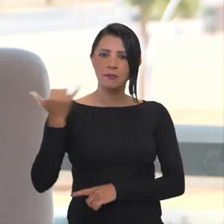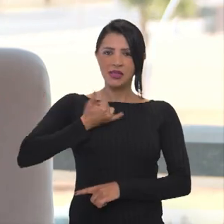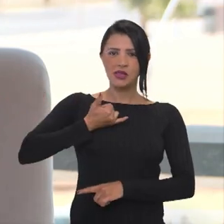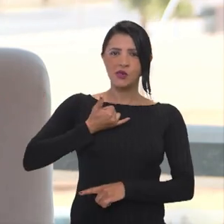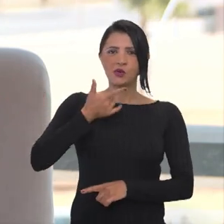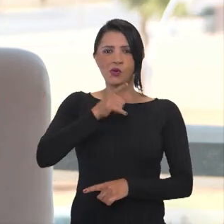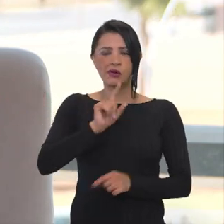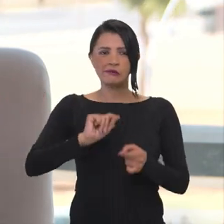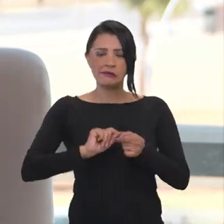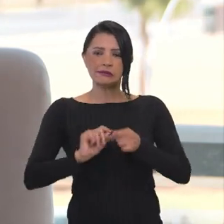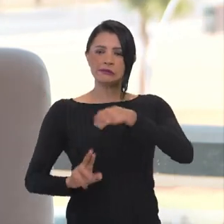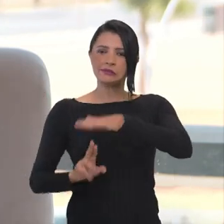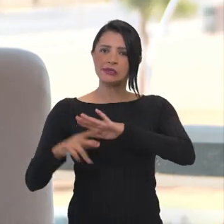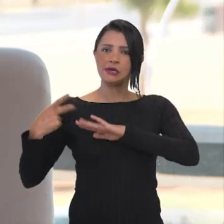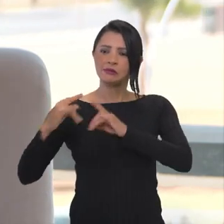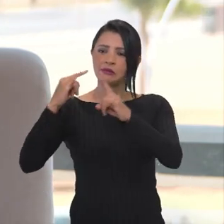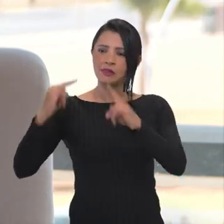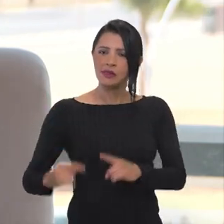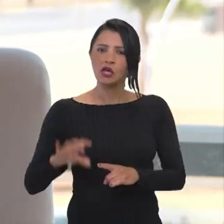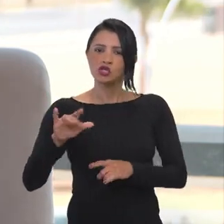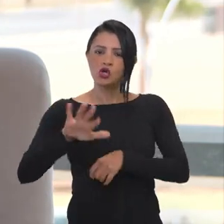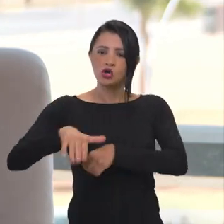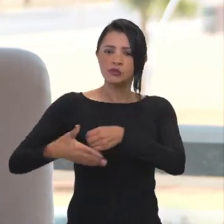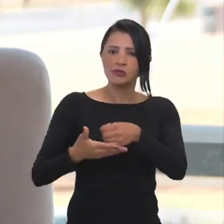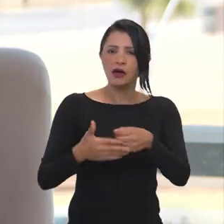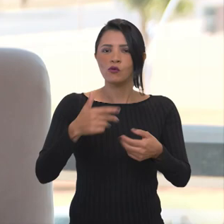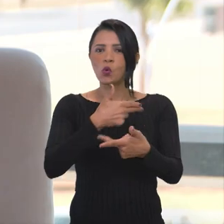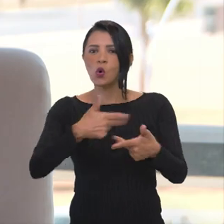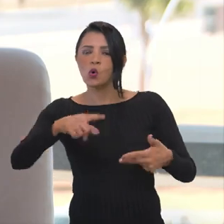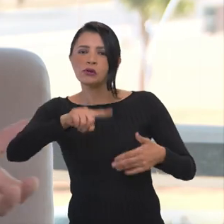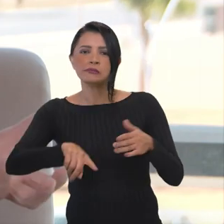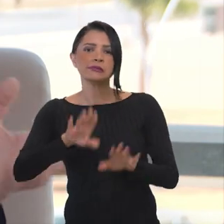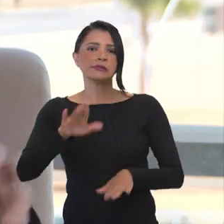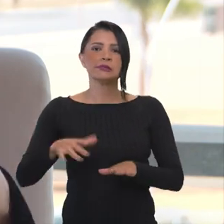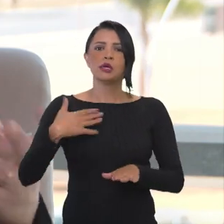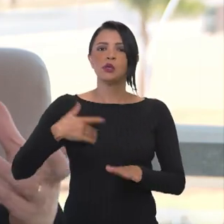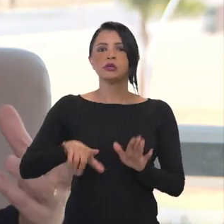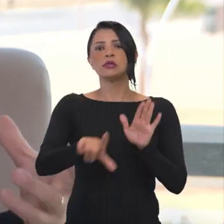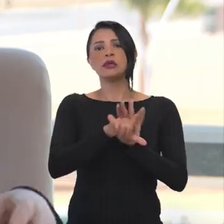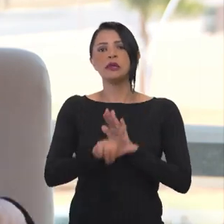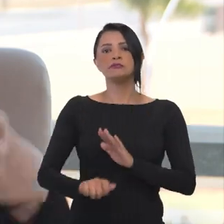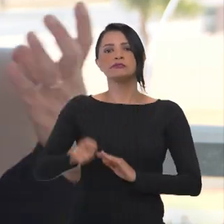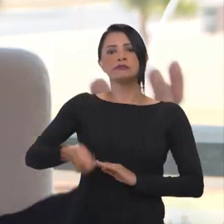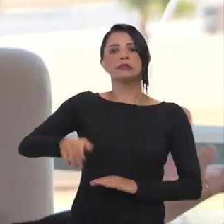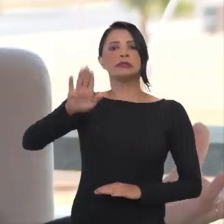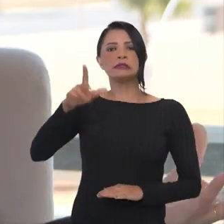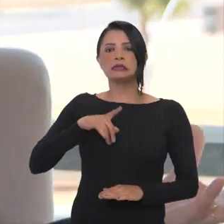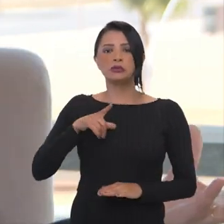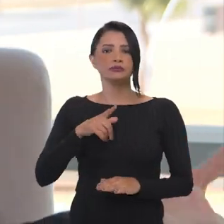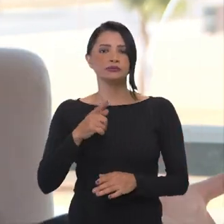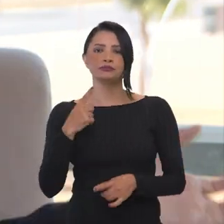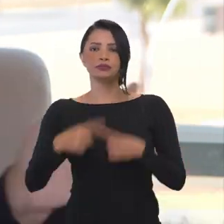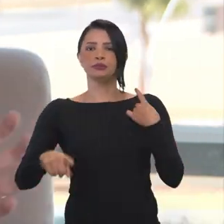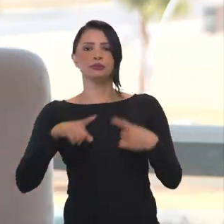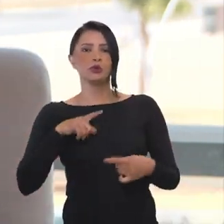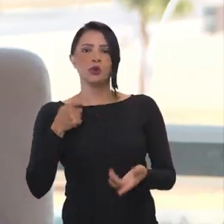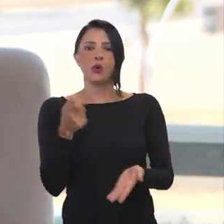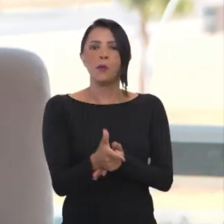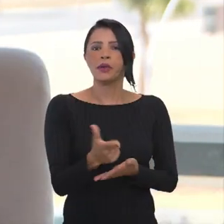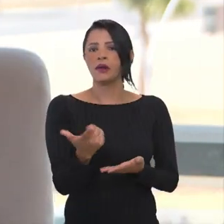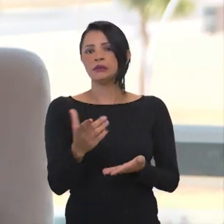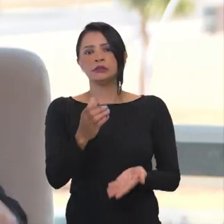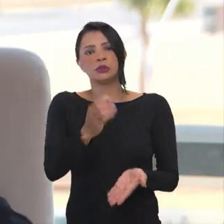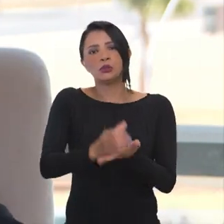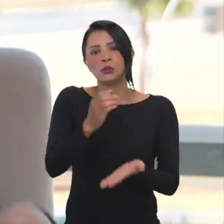fazer um stand do Brasil só de sustentável e, muitas vezes, a nossa lei de licitações não permitia que eles comprassem copos de papel, por exemplo, que só tinham